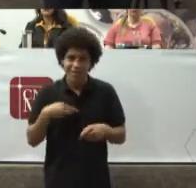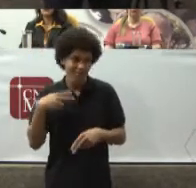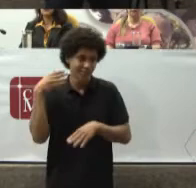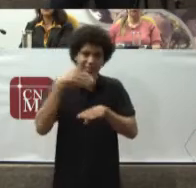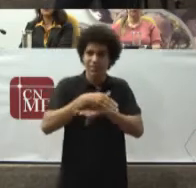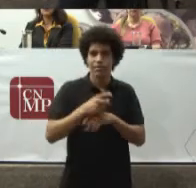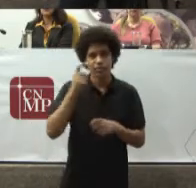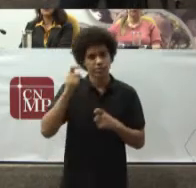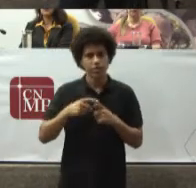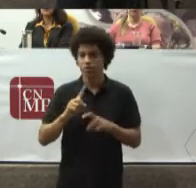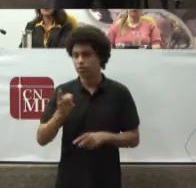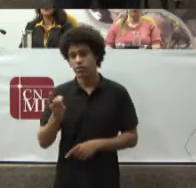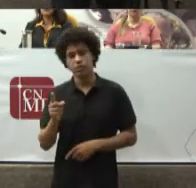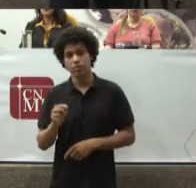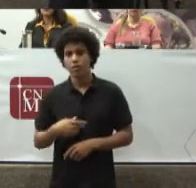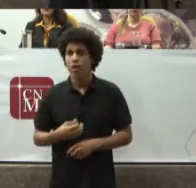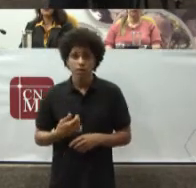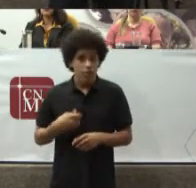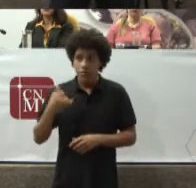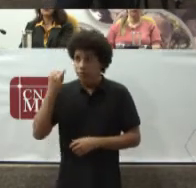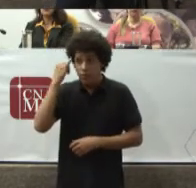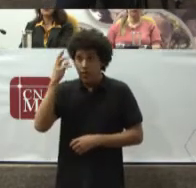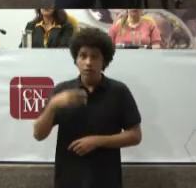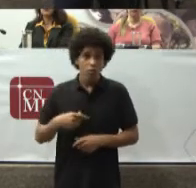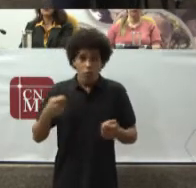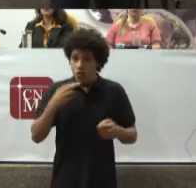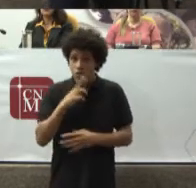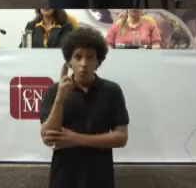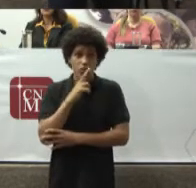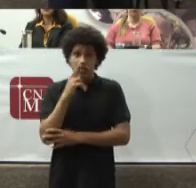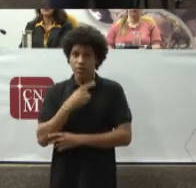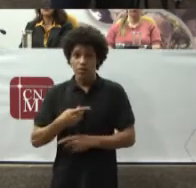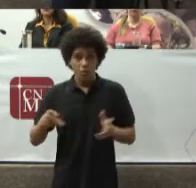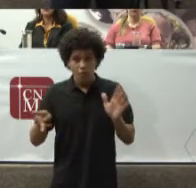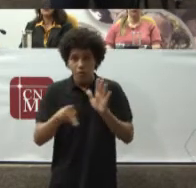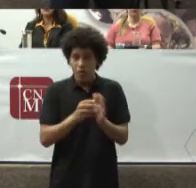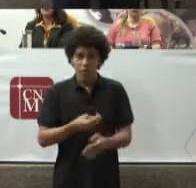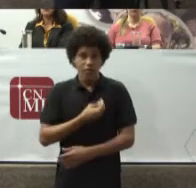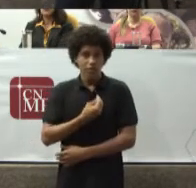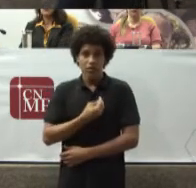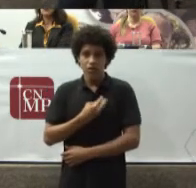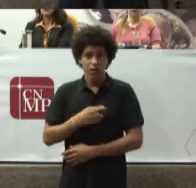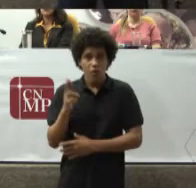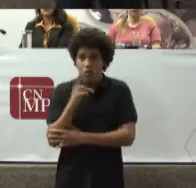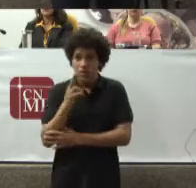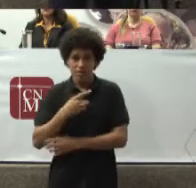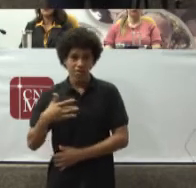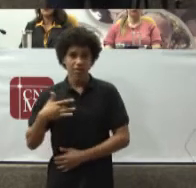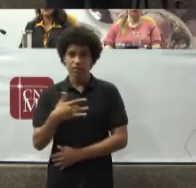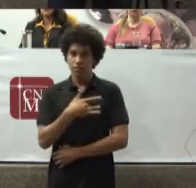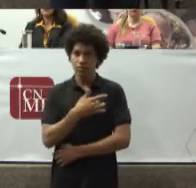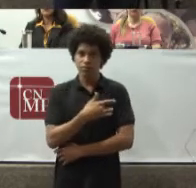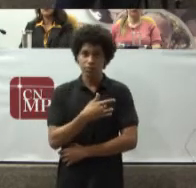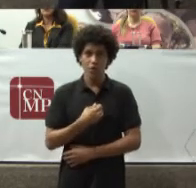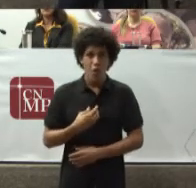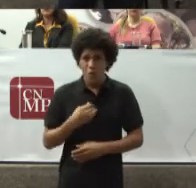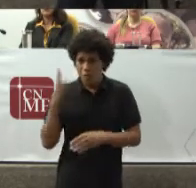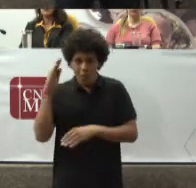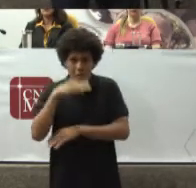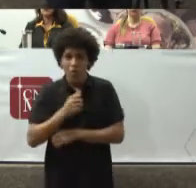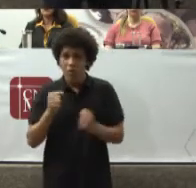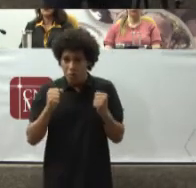Judiciário Mas é a urgência Da vida A urgência Da saúde O mal Que pode ser Eventualmente